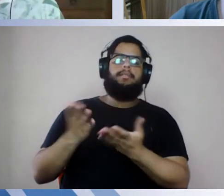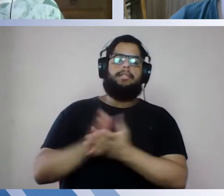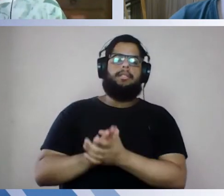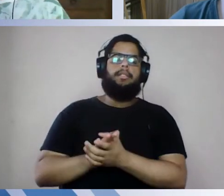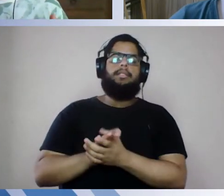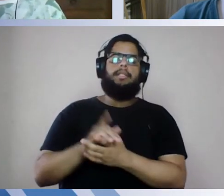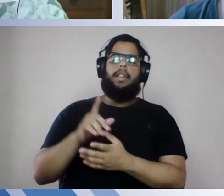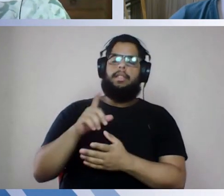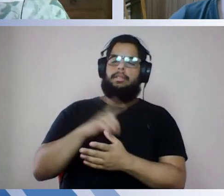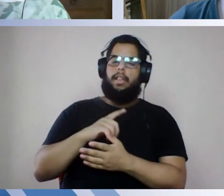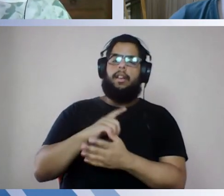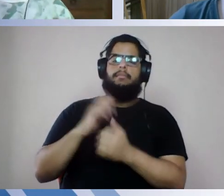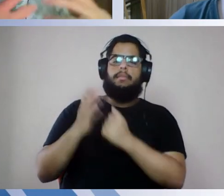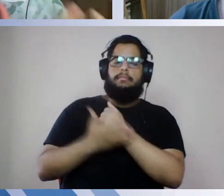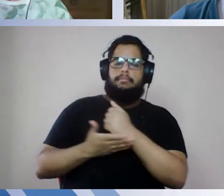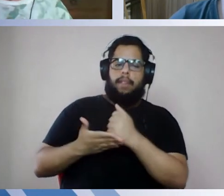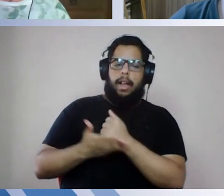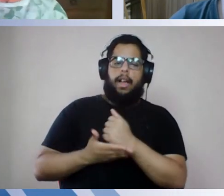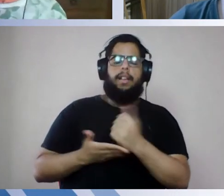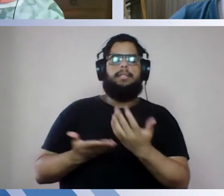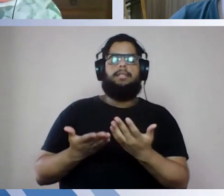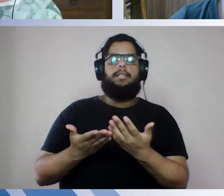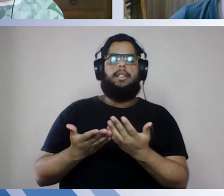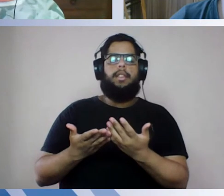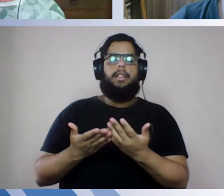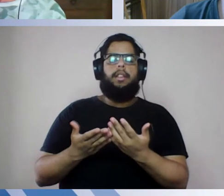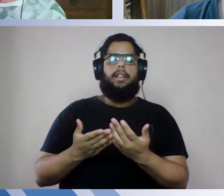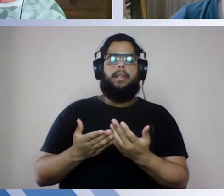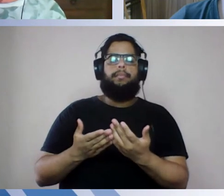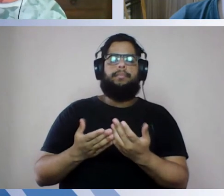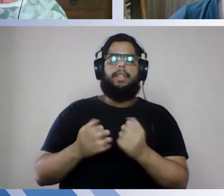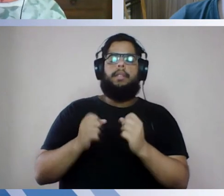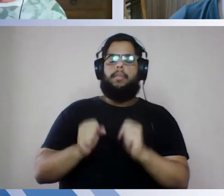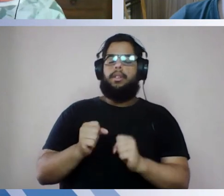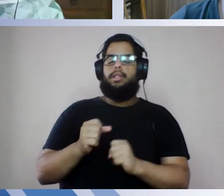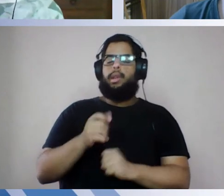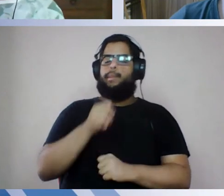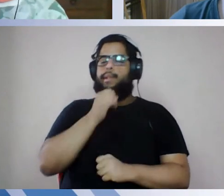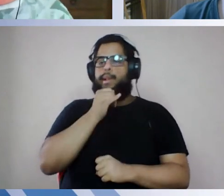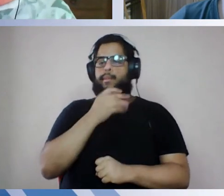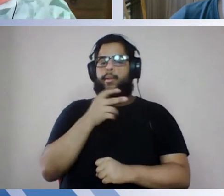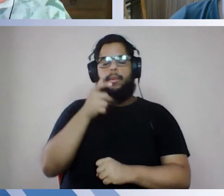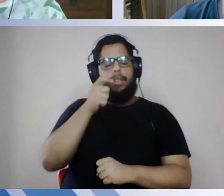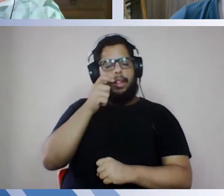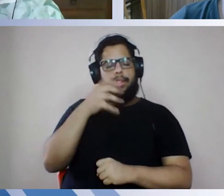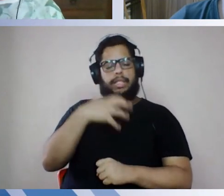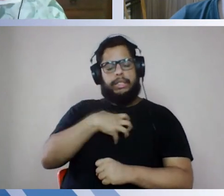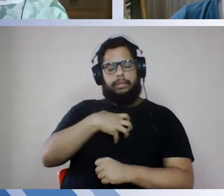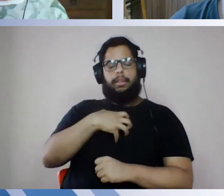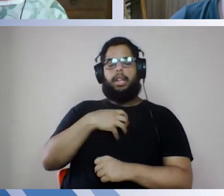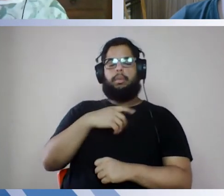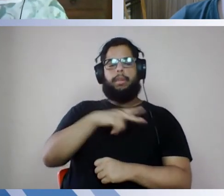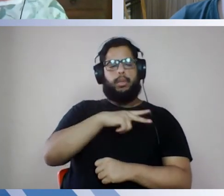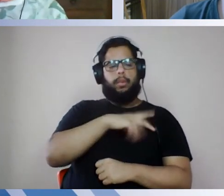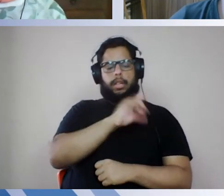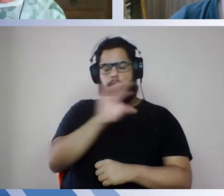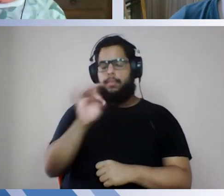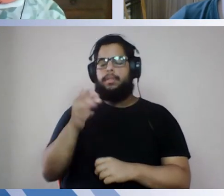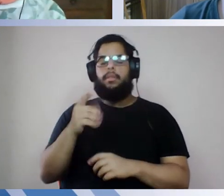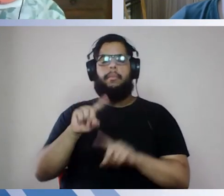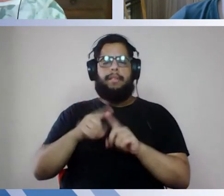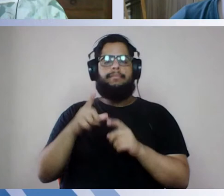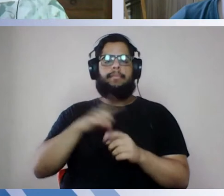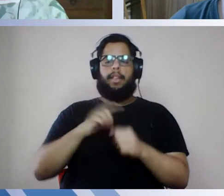fundamento, nem que seja da própria questão de interesse emocional da pessoa, mas, eu acho que, se a gente pensar